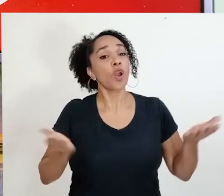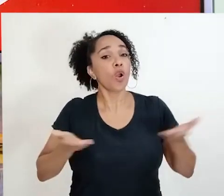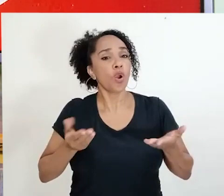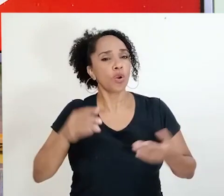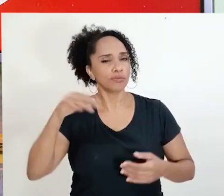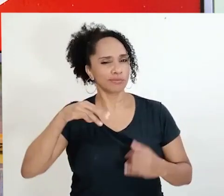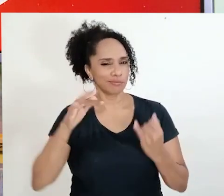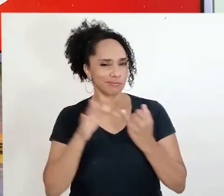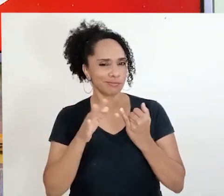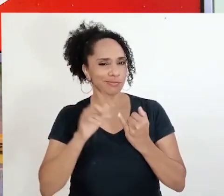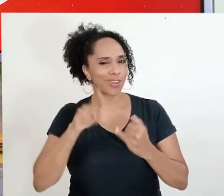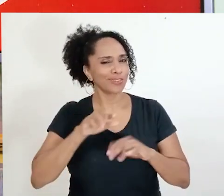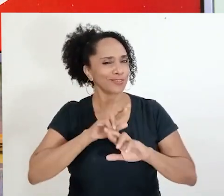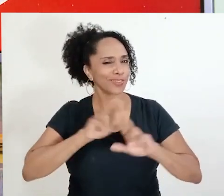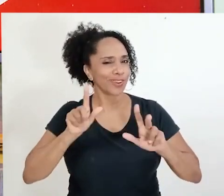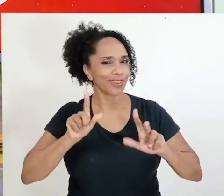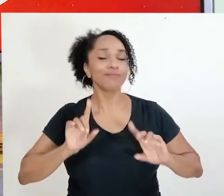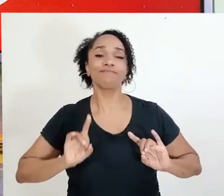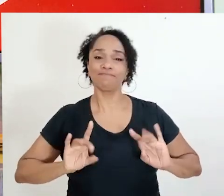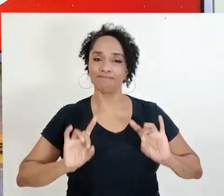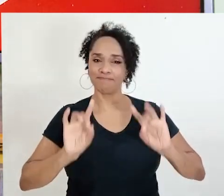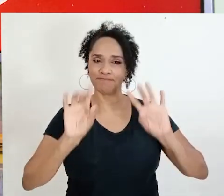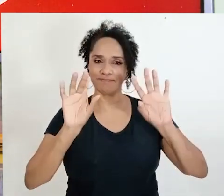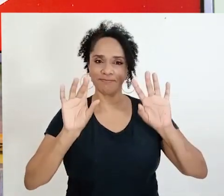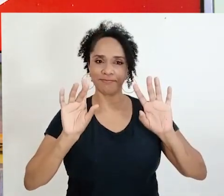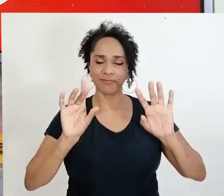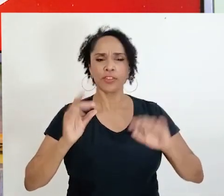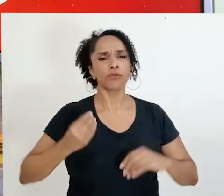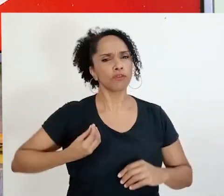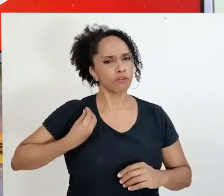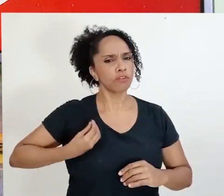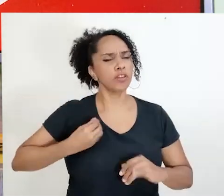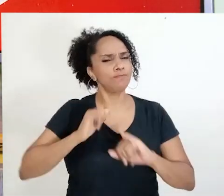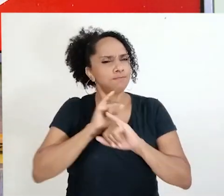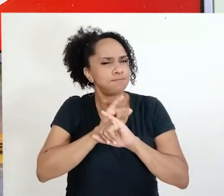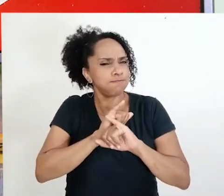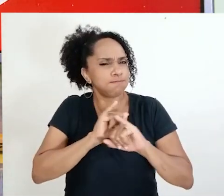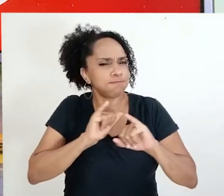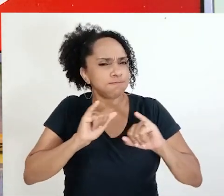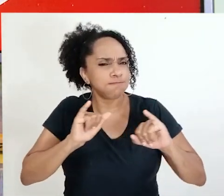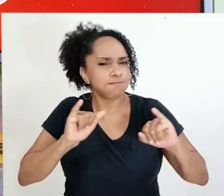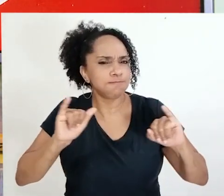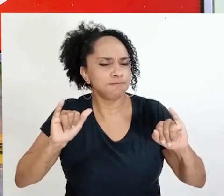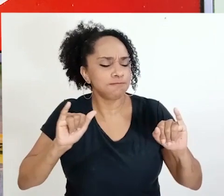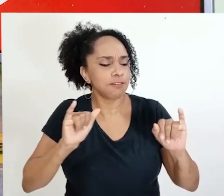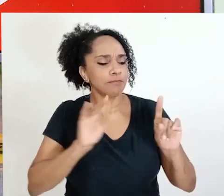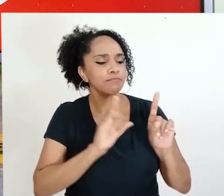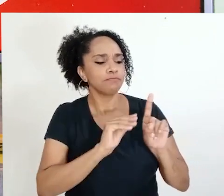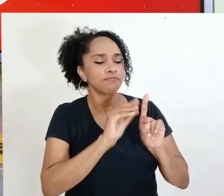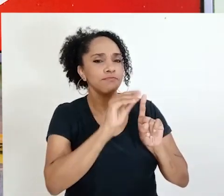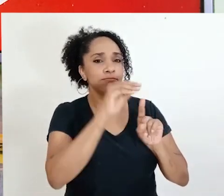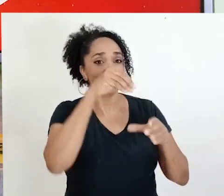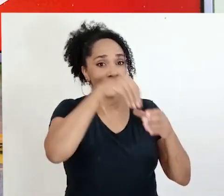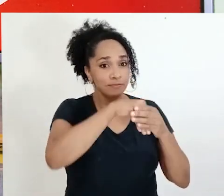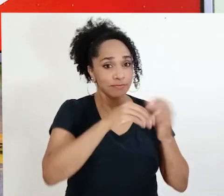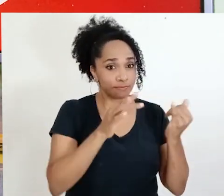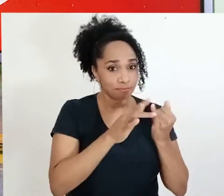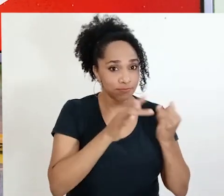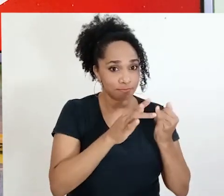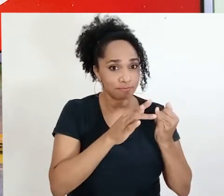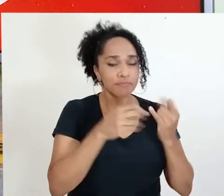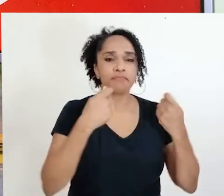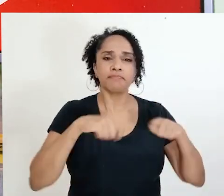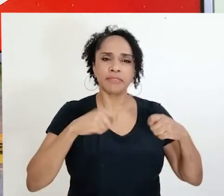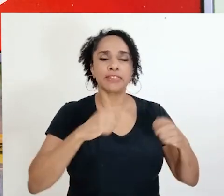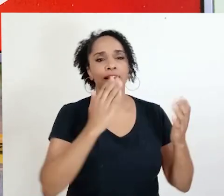O Minuto IFBA de hoje é especial. Ele integra a campanha de prevenção e enfrentamento